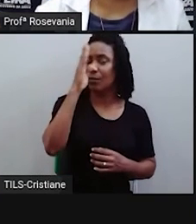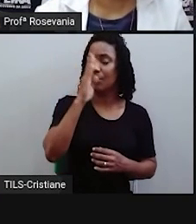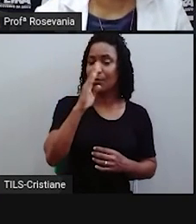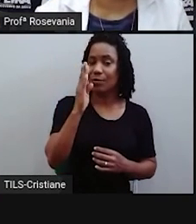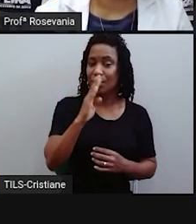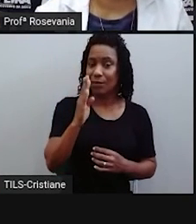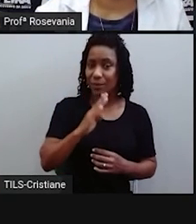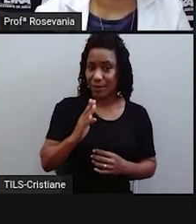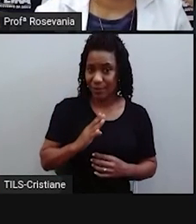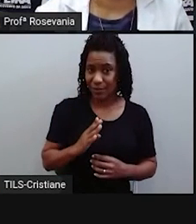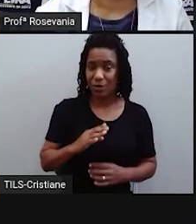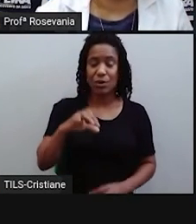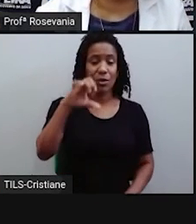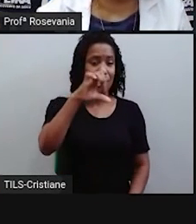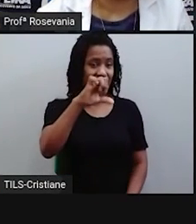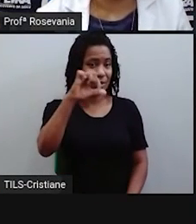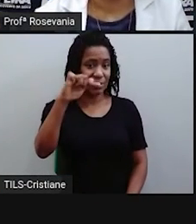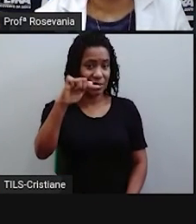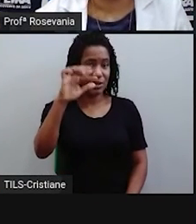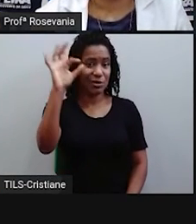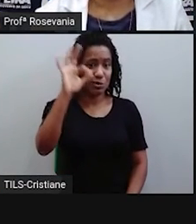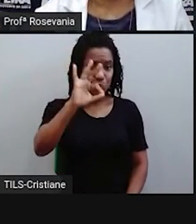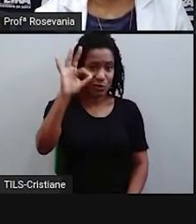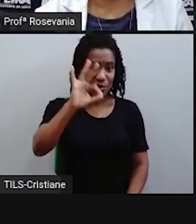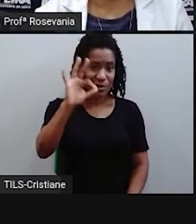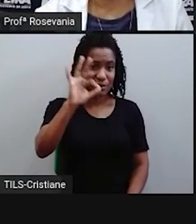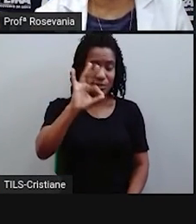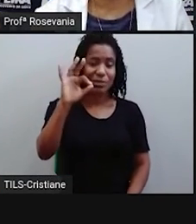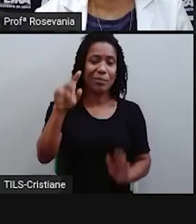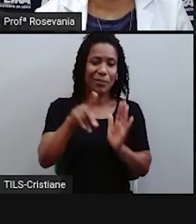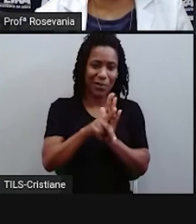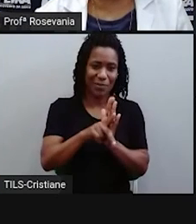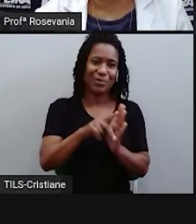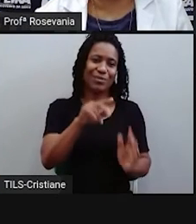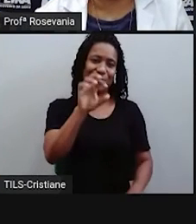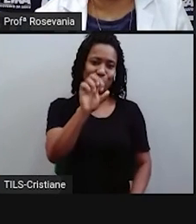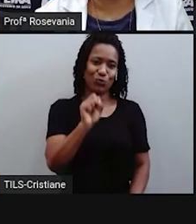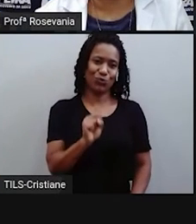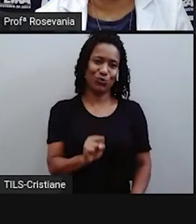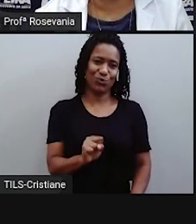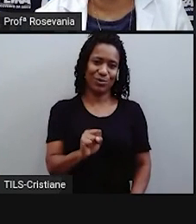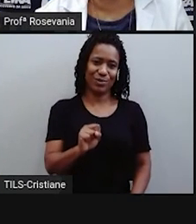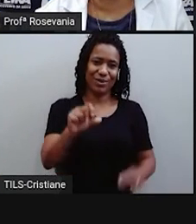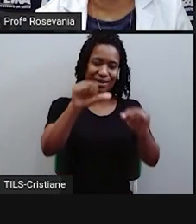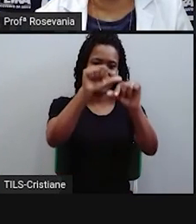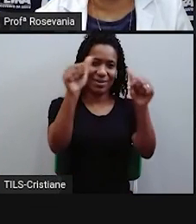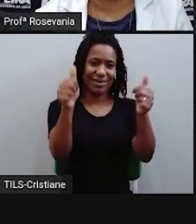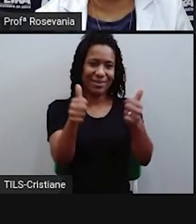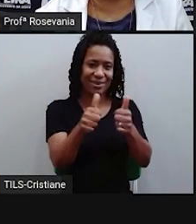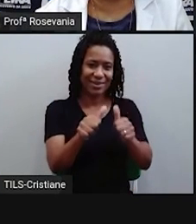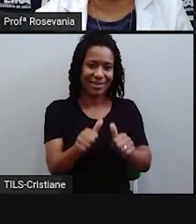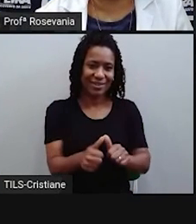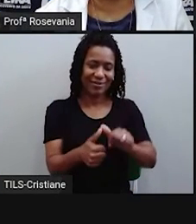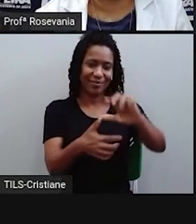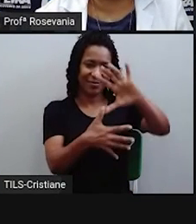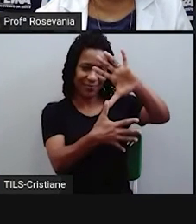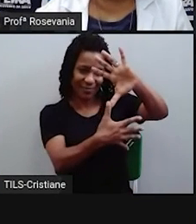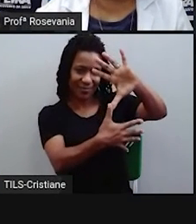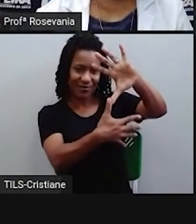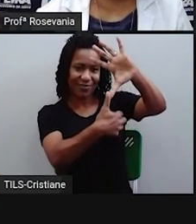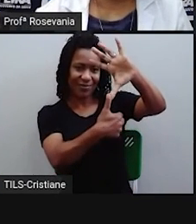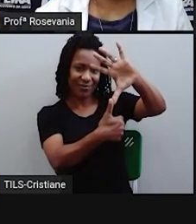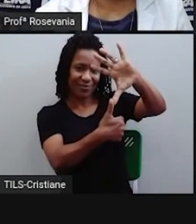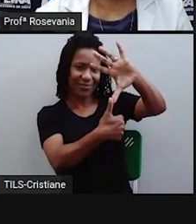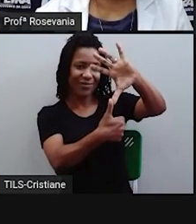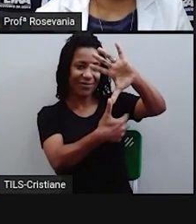tem 97% das suas terras ao sul, nós estamos totalmente no hemisfério ocidental. Olha aqui a linha